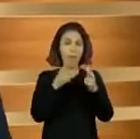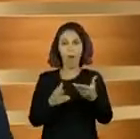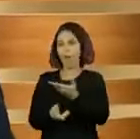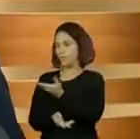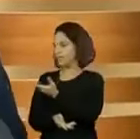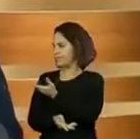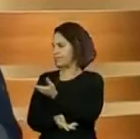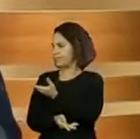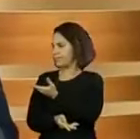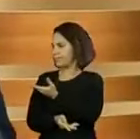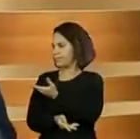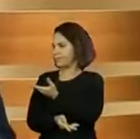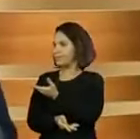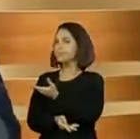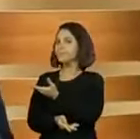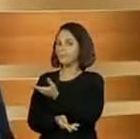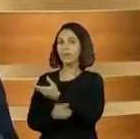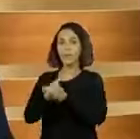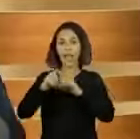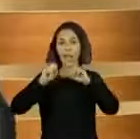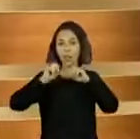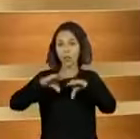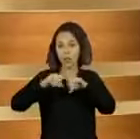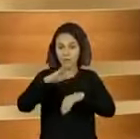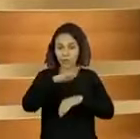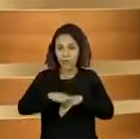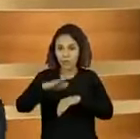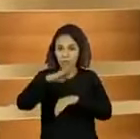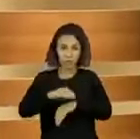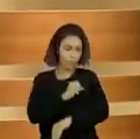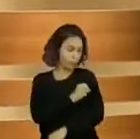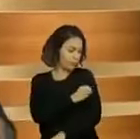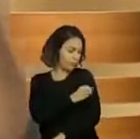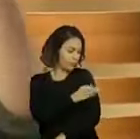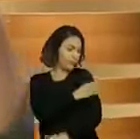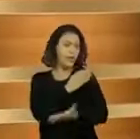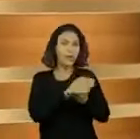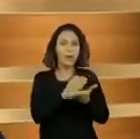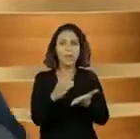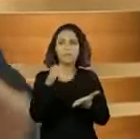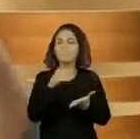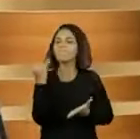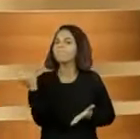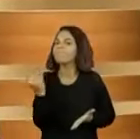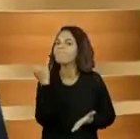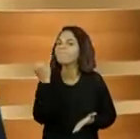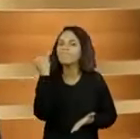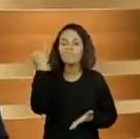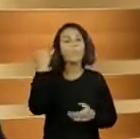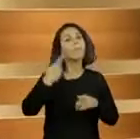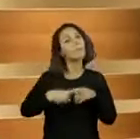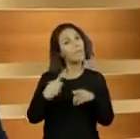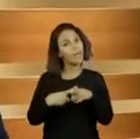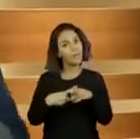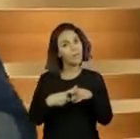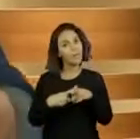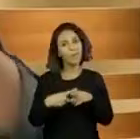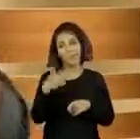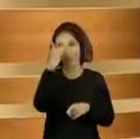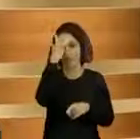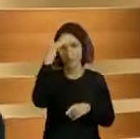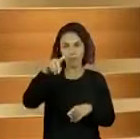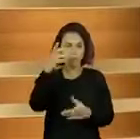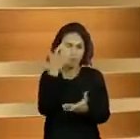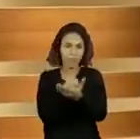Anos Iniciais. Muito importante, digitar Educação Infantil e Anos Iniciais, pois, velho, de verdade, tem uma galera que está